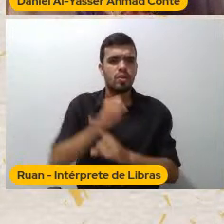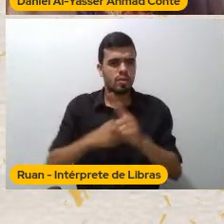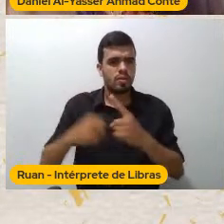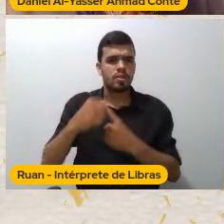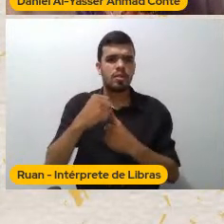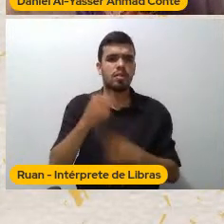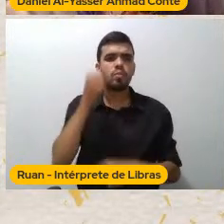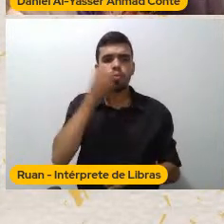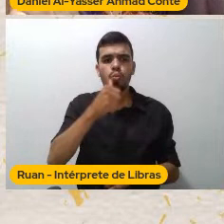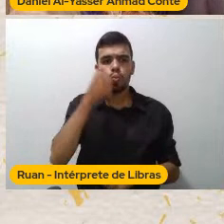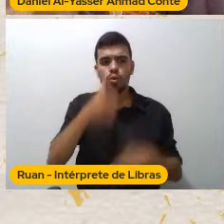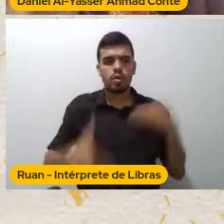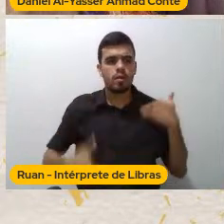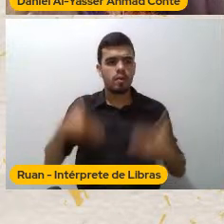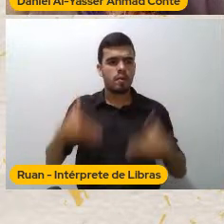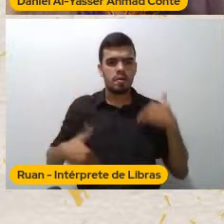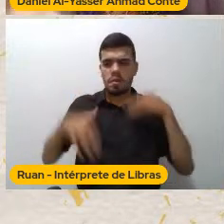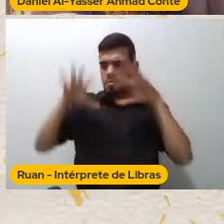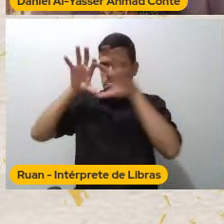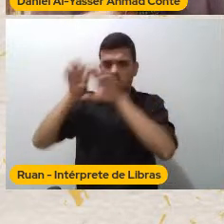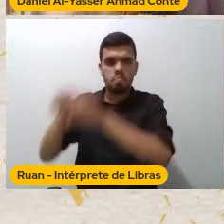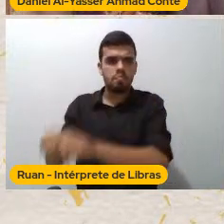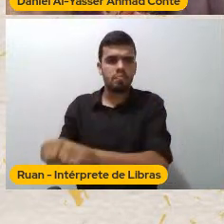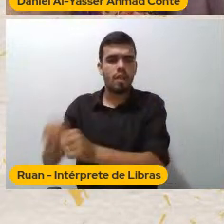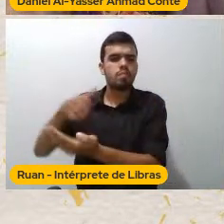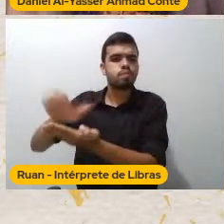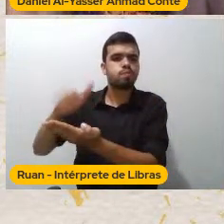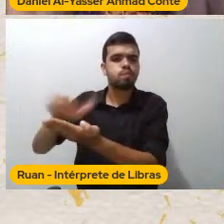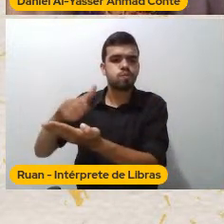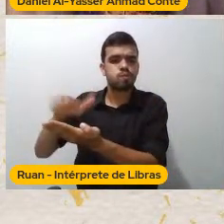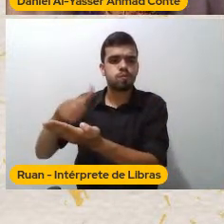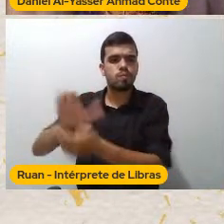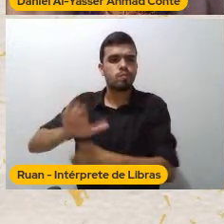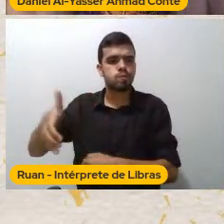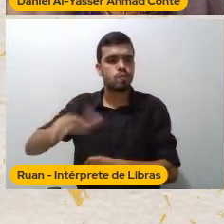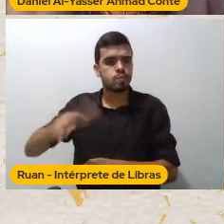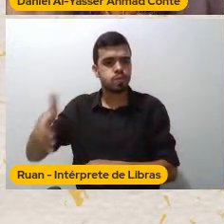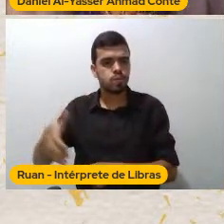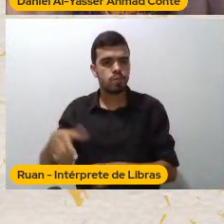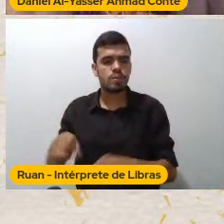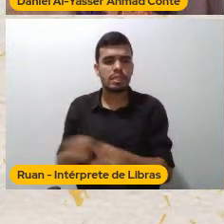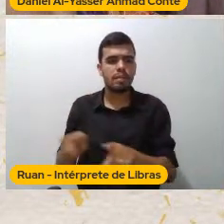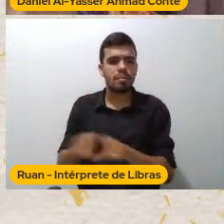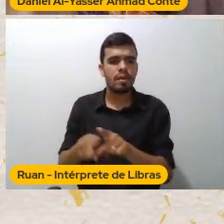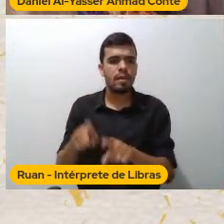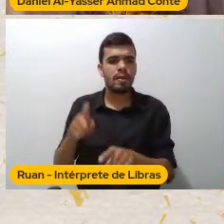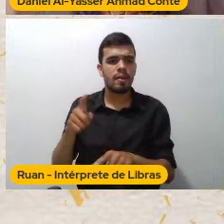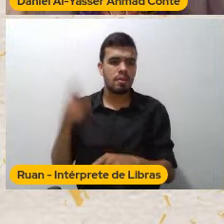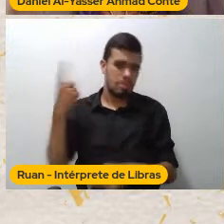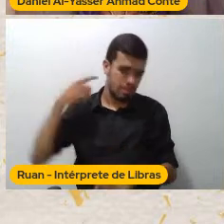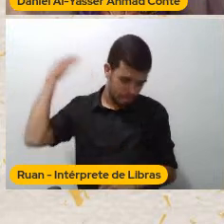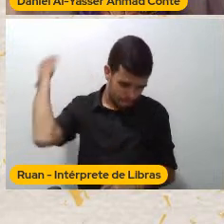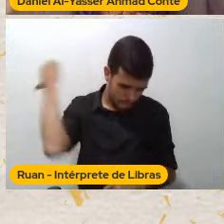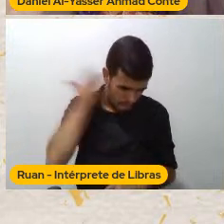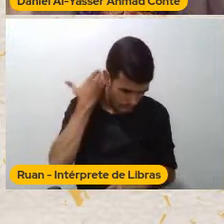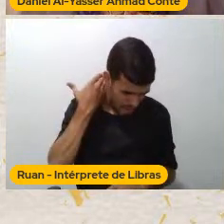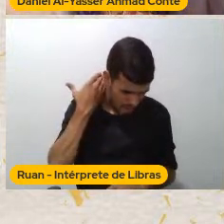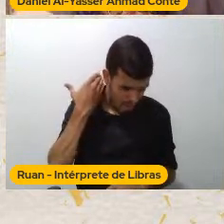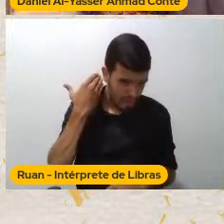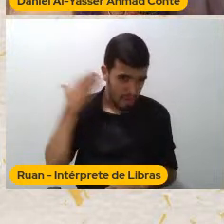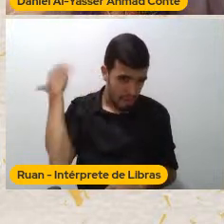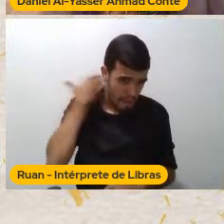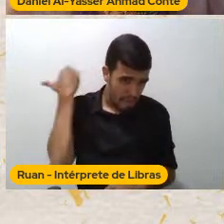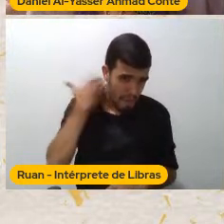antepassadas Que deceparam a cabeça De nossos antepassados Que fizeram povos árabes